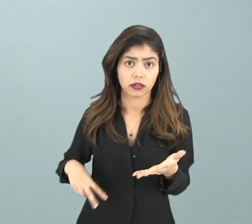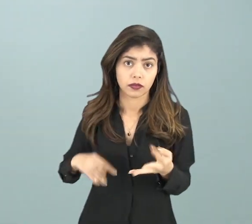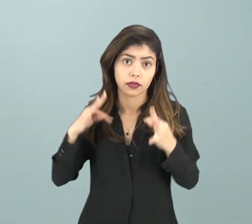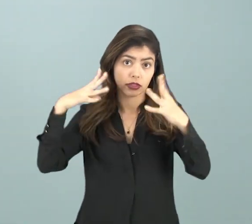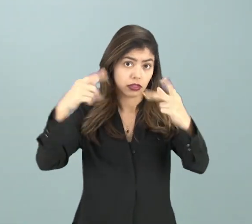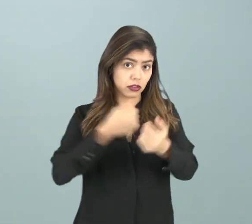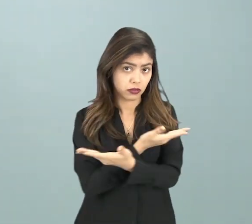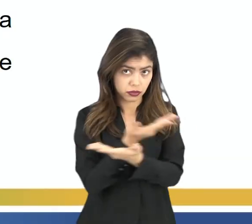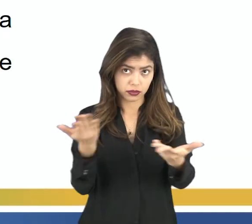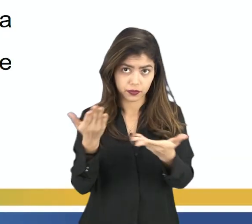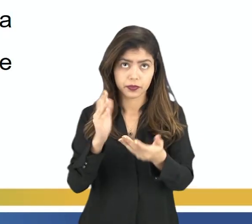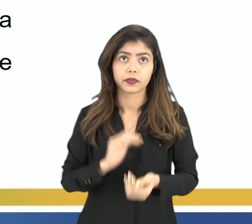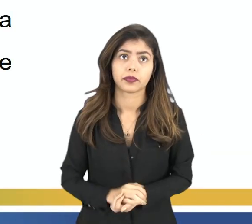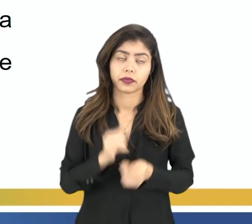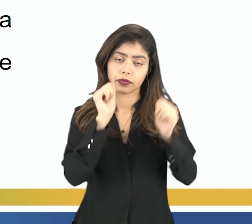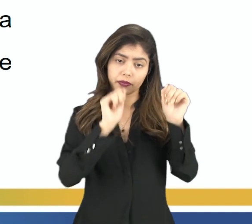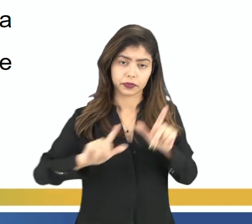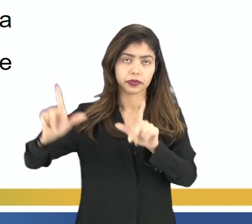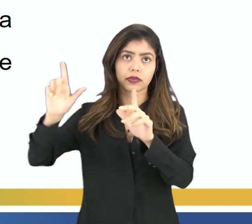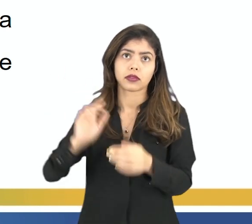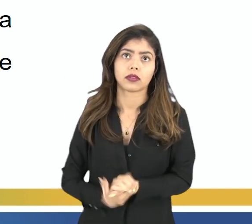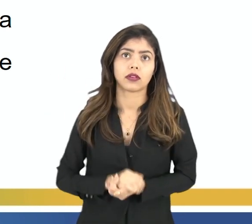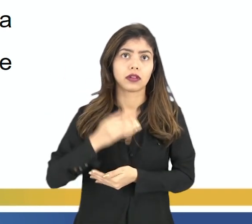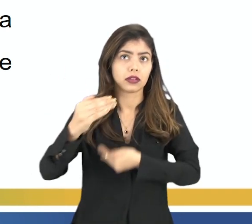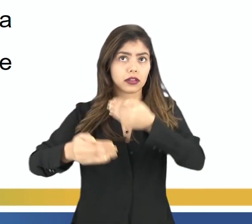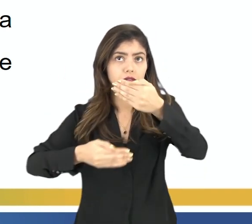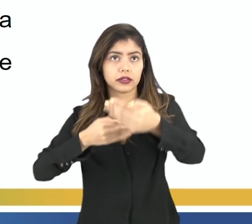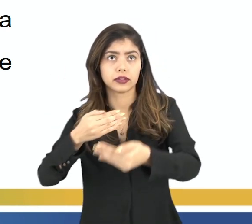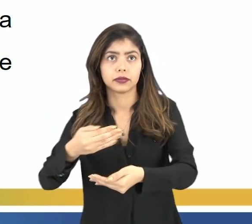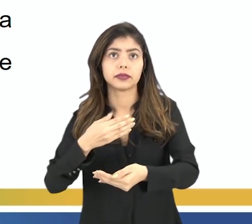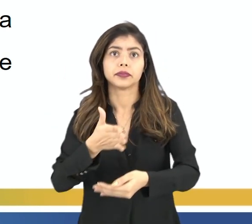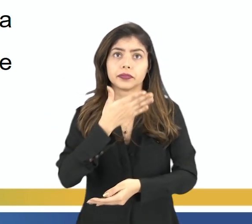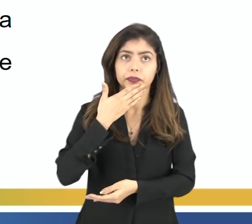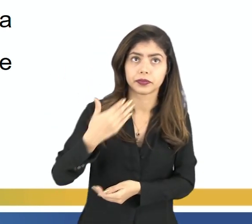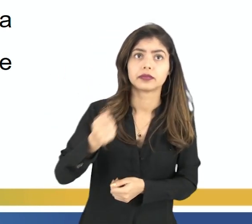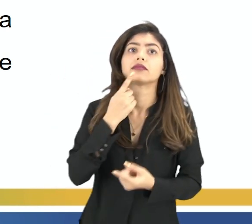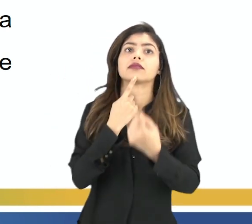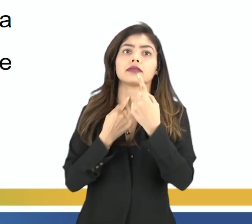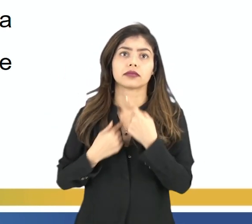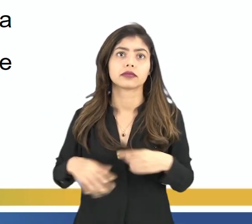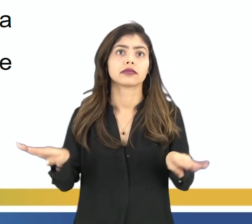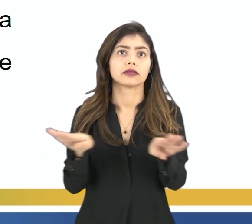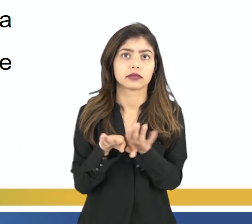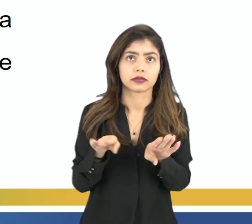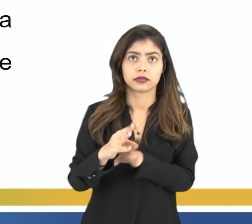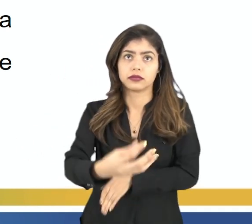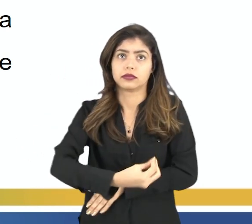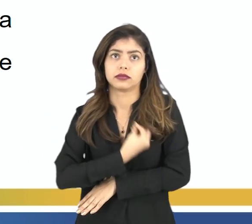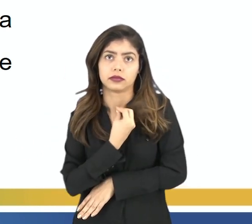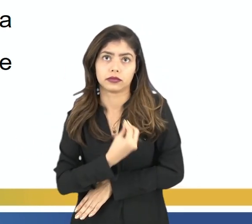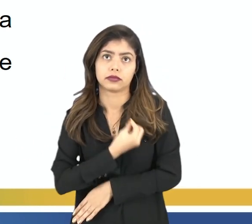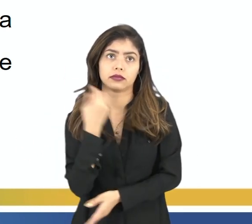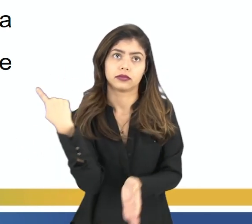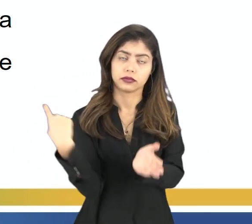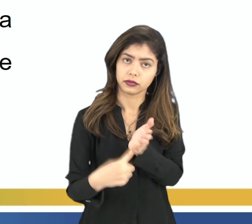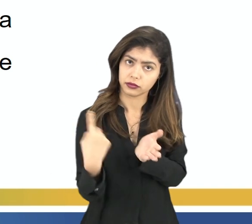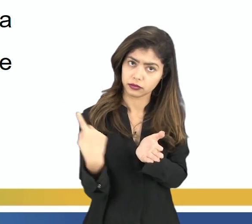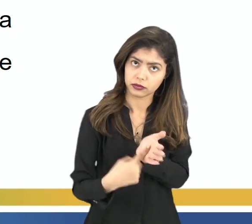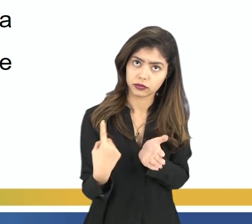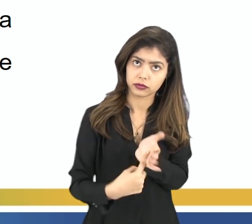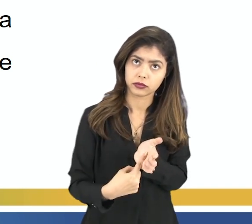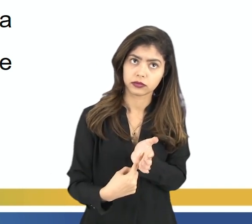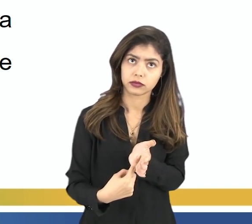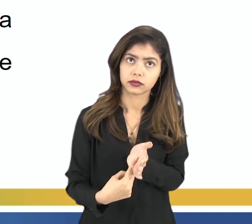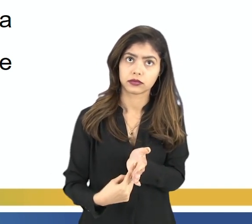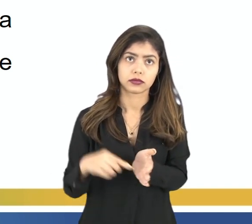a todos vocês. Acompanhem comigo. O desenvolvimento que satisfaz as necessidades do presente,